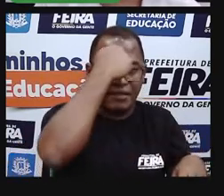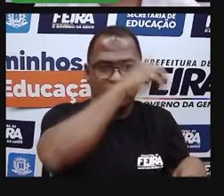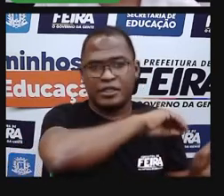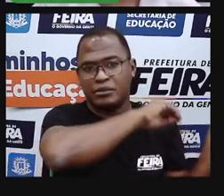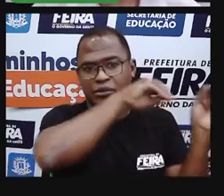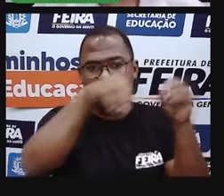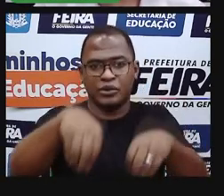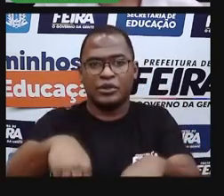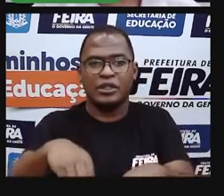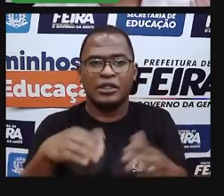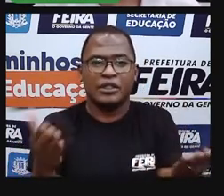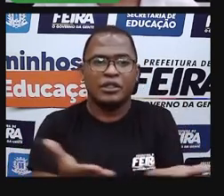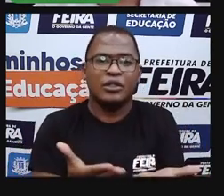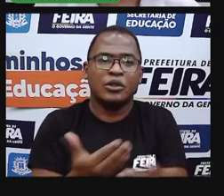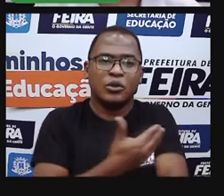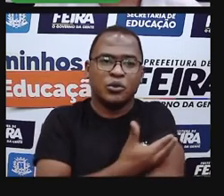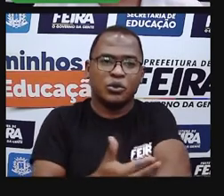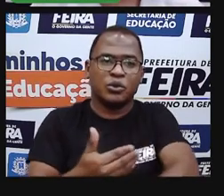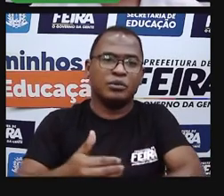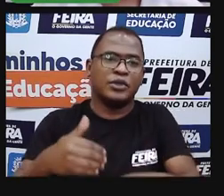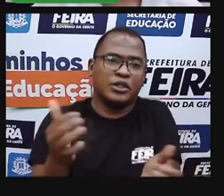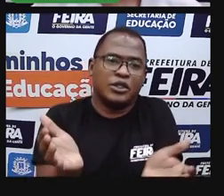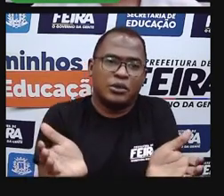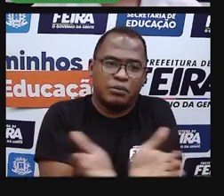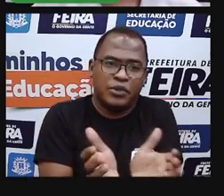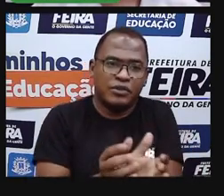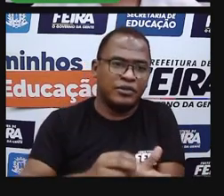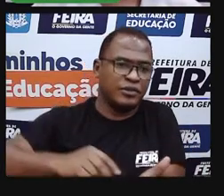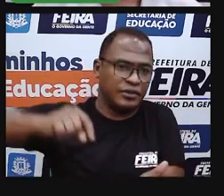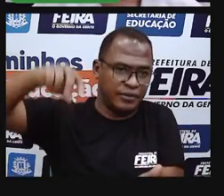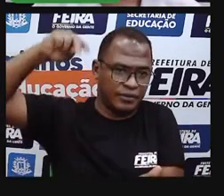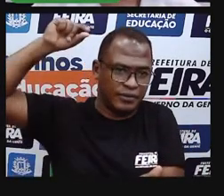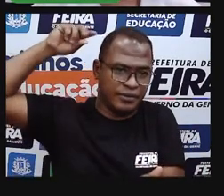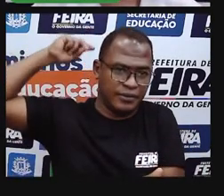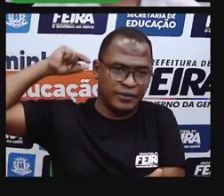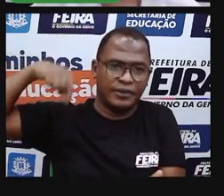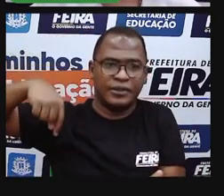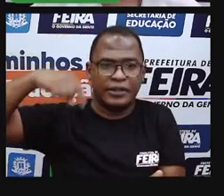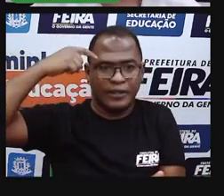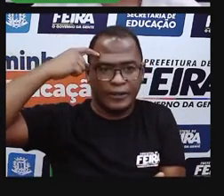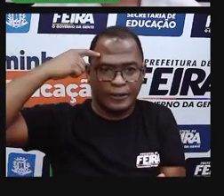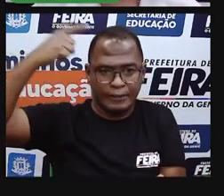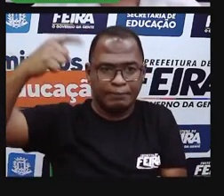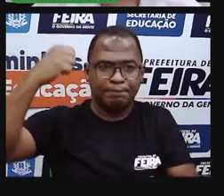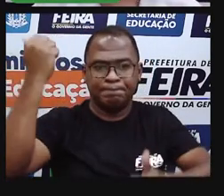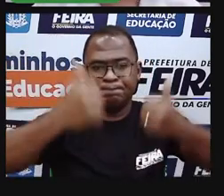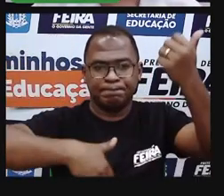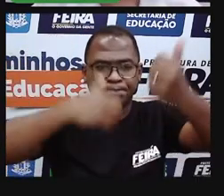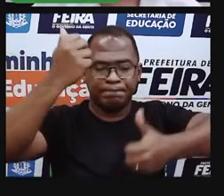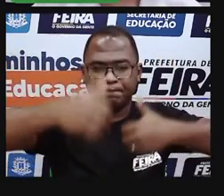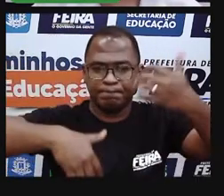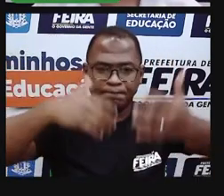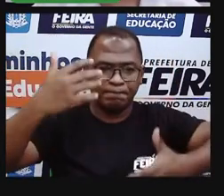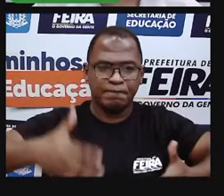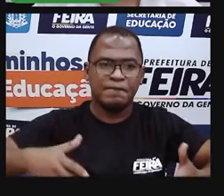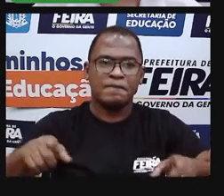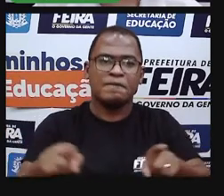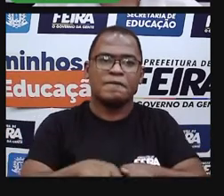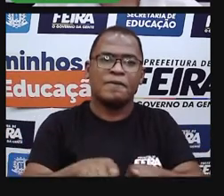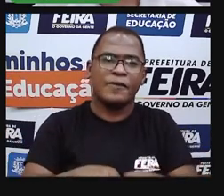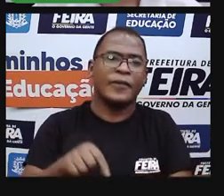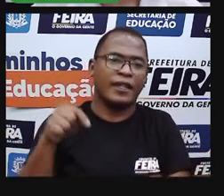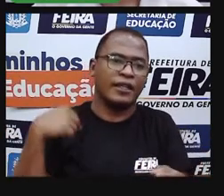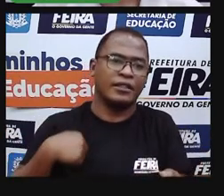costumes dos povos antigos. Então, é extremamente válido que a gente fale sobre eles, que a gente valorize essas